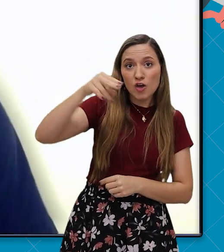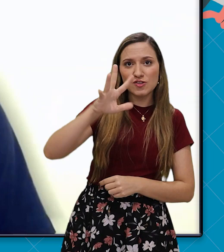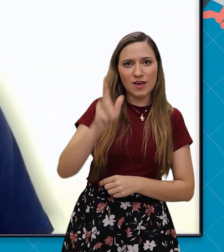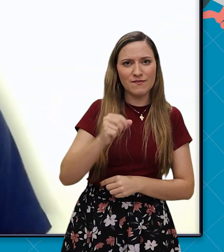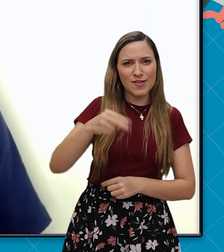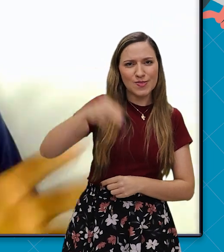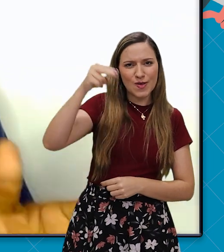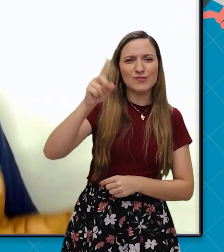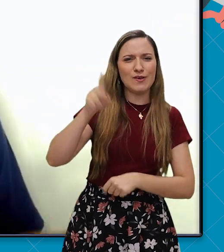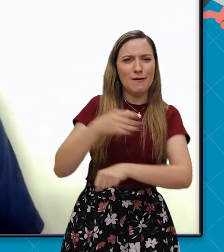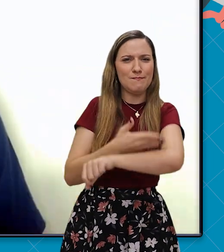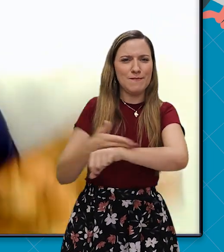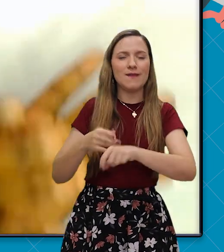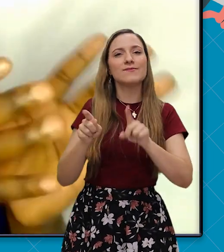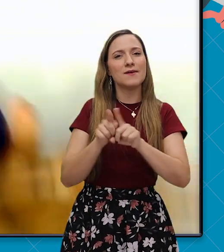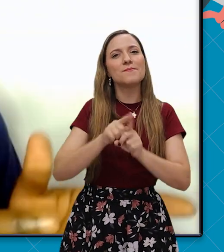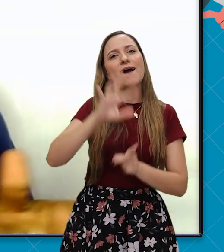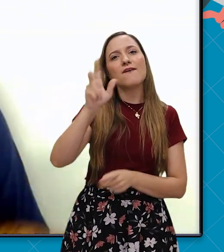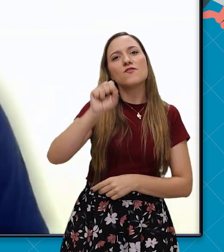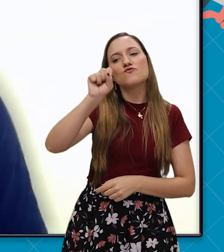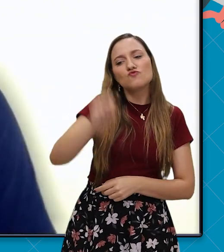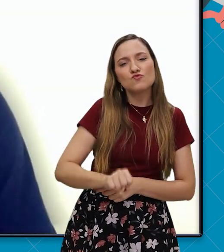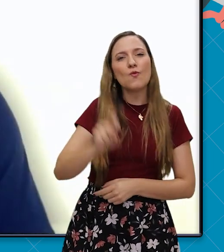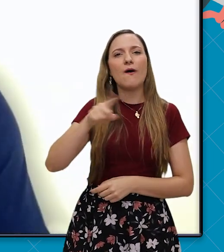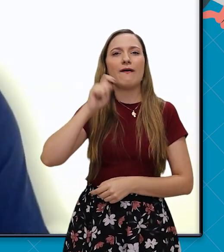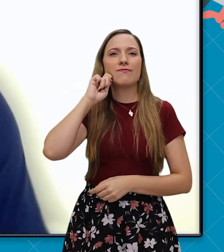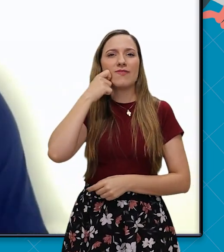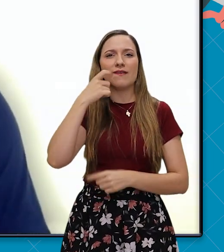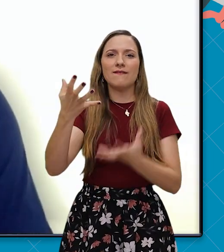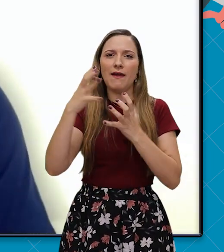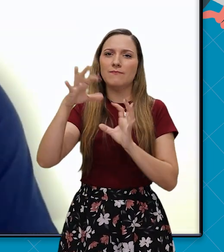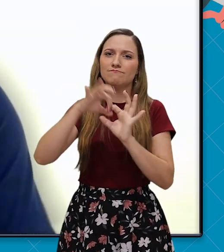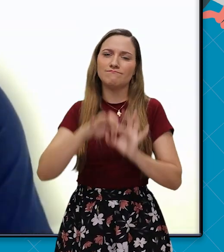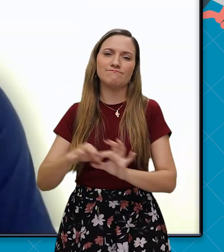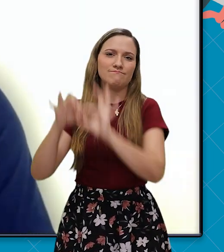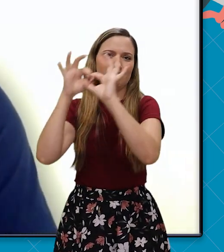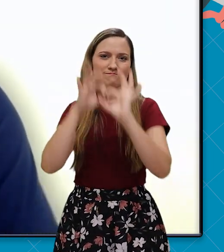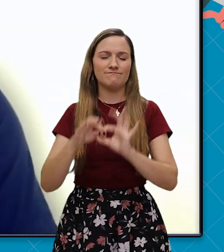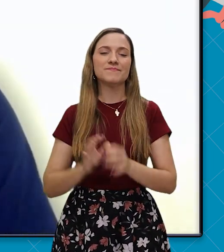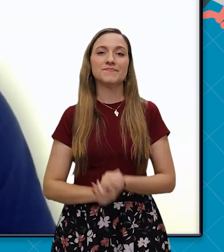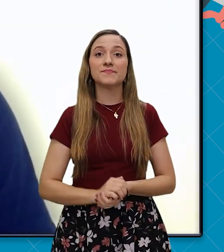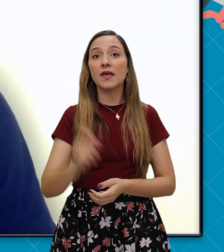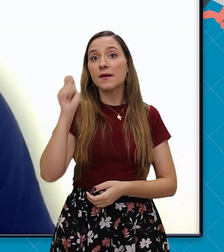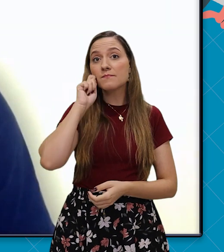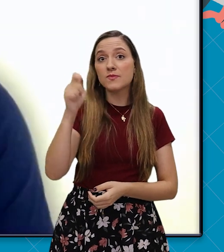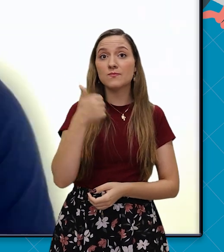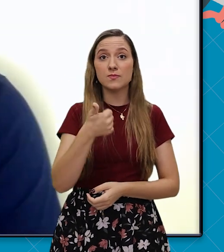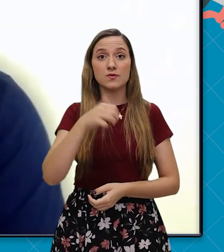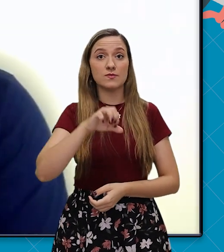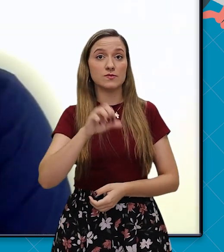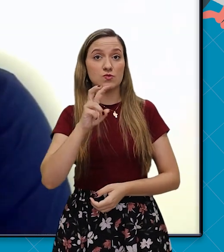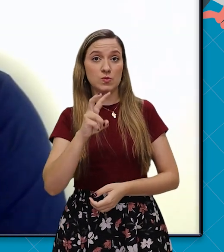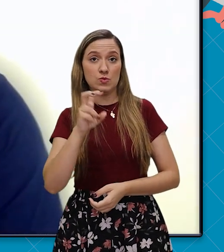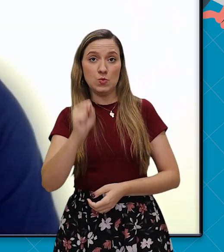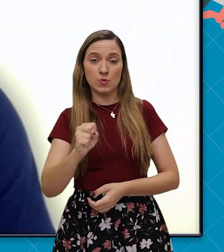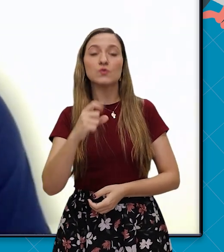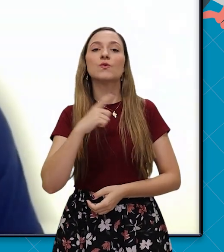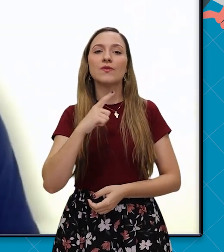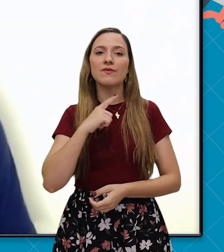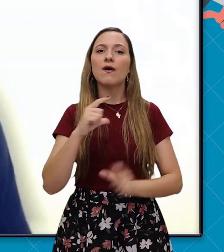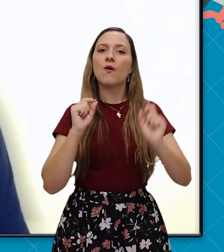tanto a África branca que o norte da África e a África negra, a África subsaariana. Em abril de